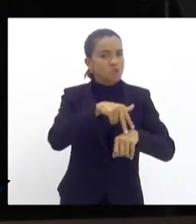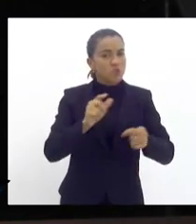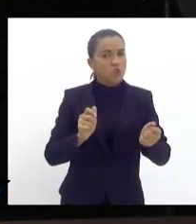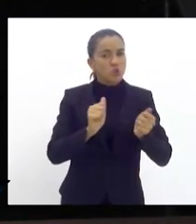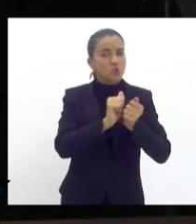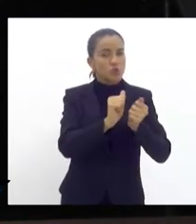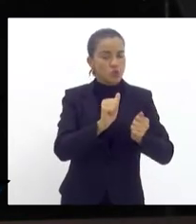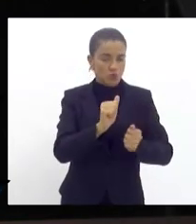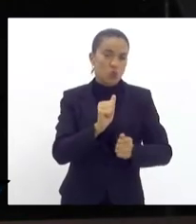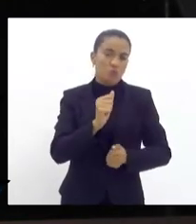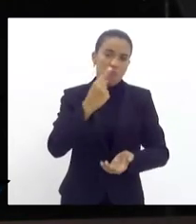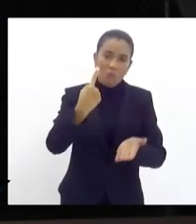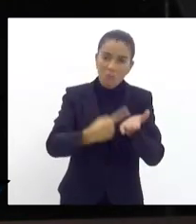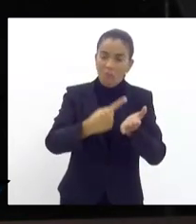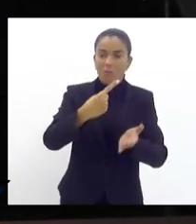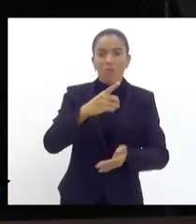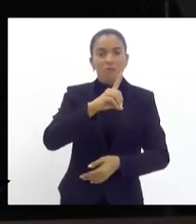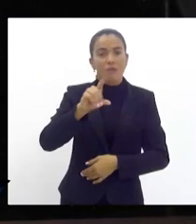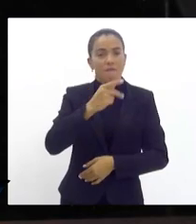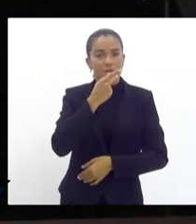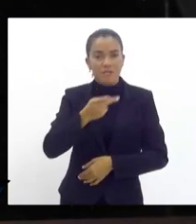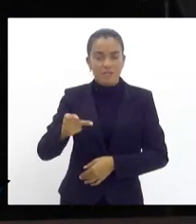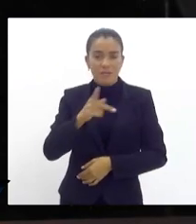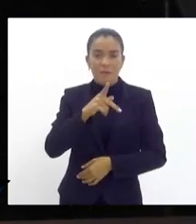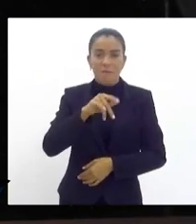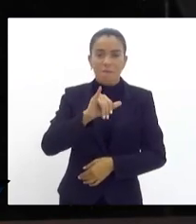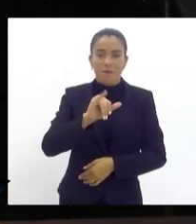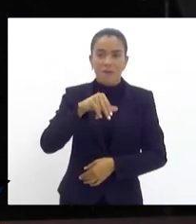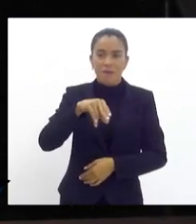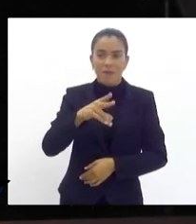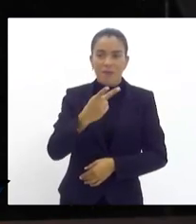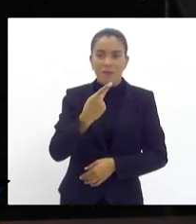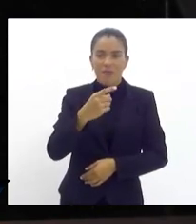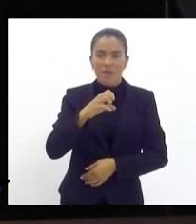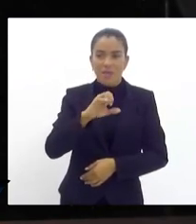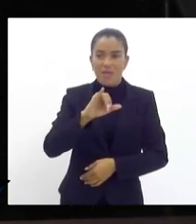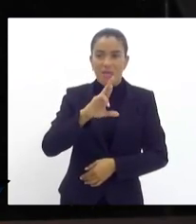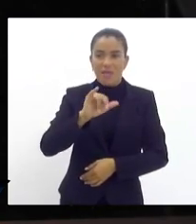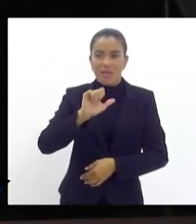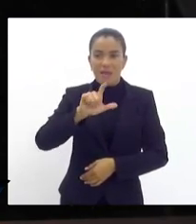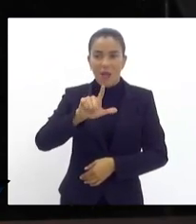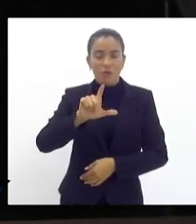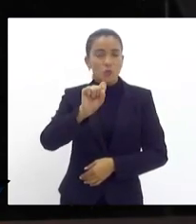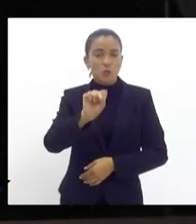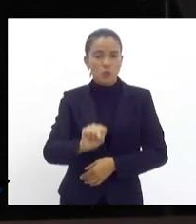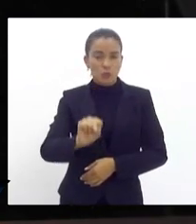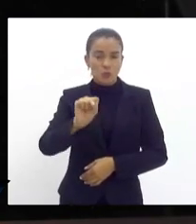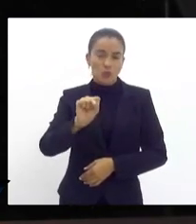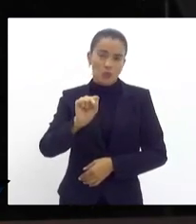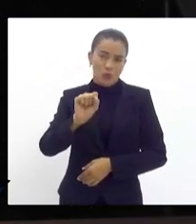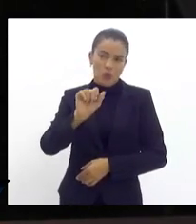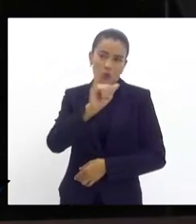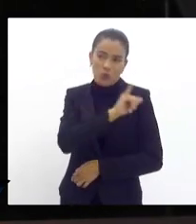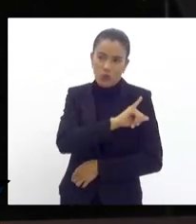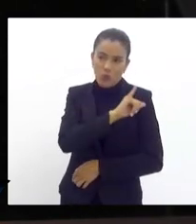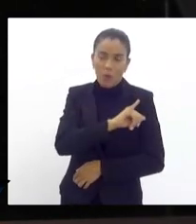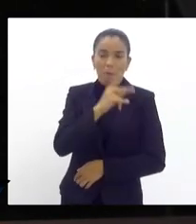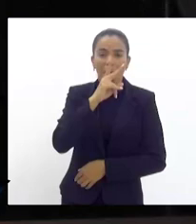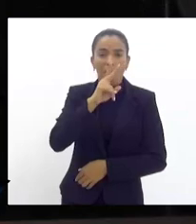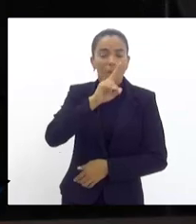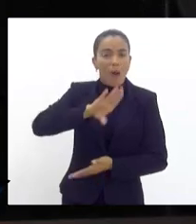excelência o dia que marcar a visita de Pinheiral que Pinheiral é um município no sul fluminense e parece que ele está fora do mapa